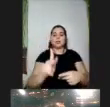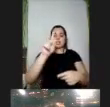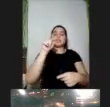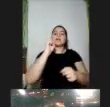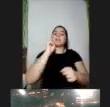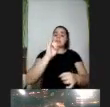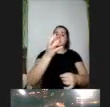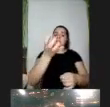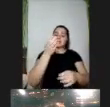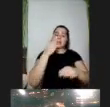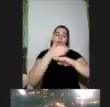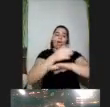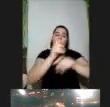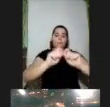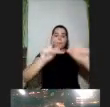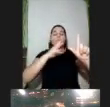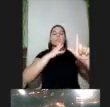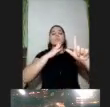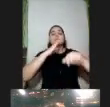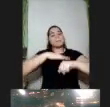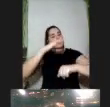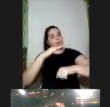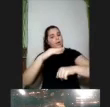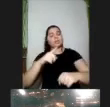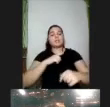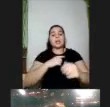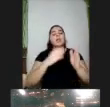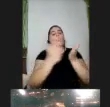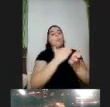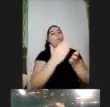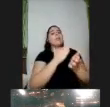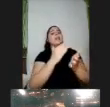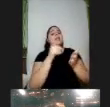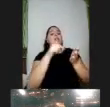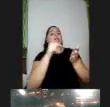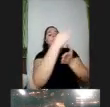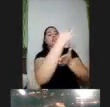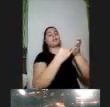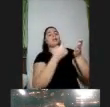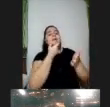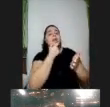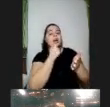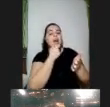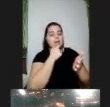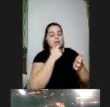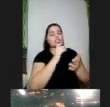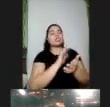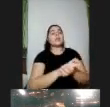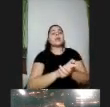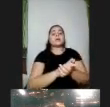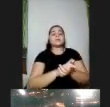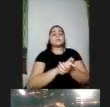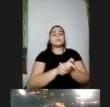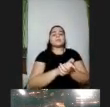mais eu tenho esse livro aqui deles que ele é em inglês eu comprei até lá nesse encontro que eu fui com o Rodrigo que é assim